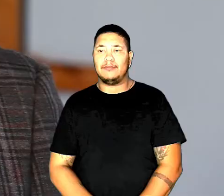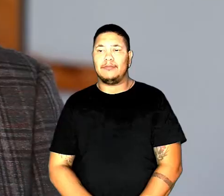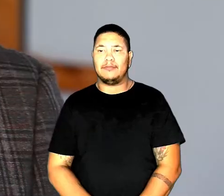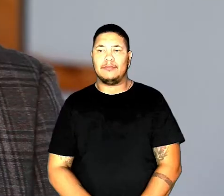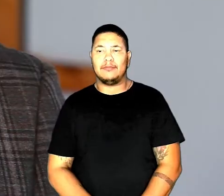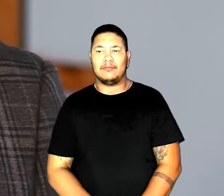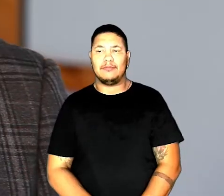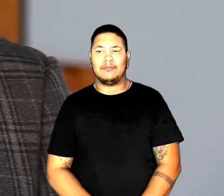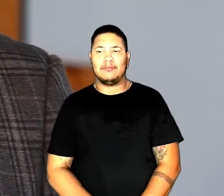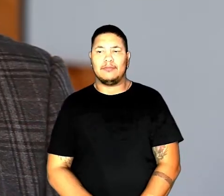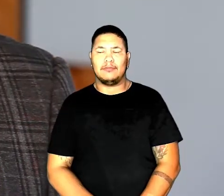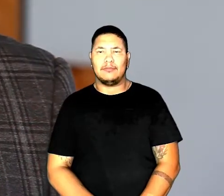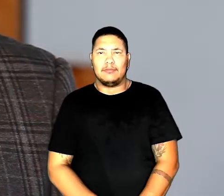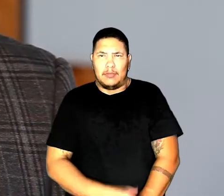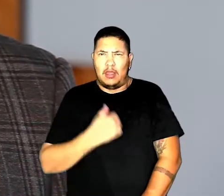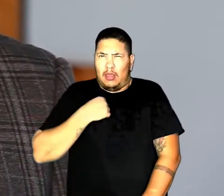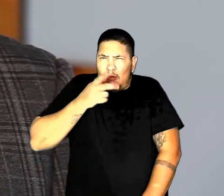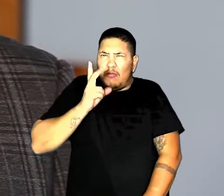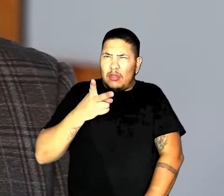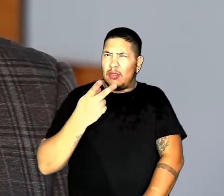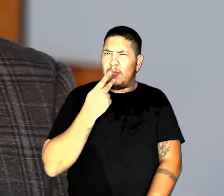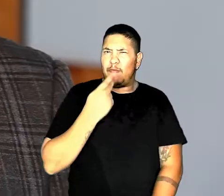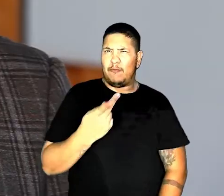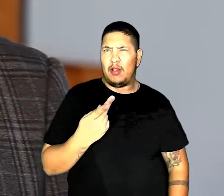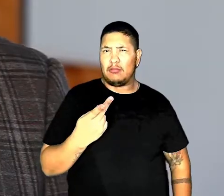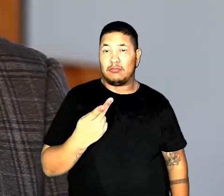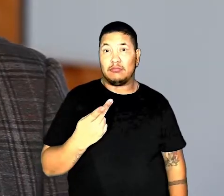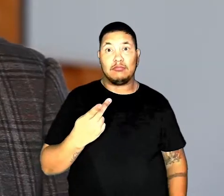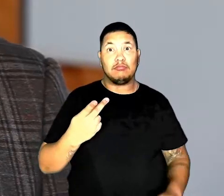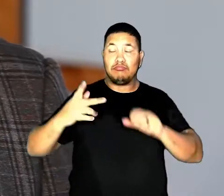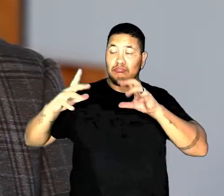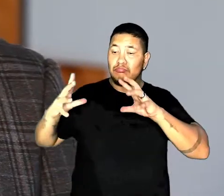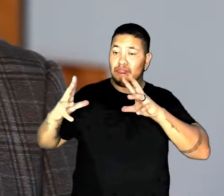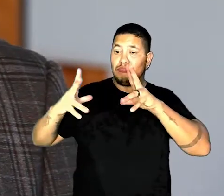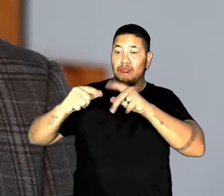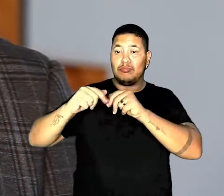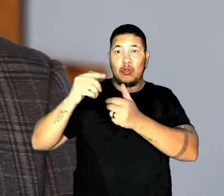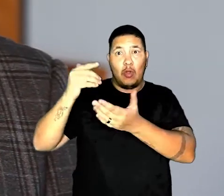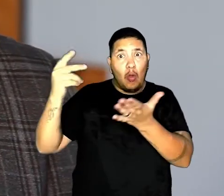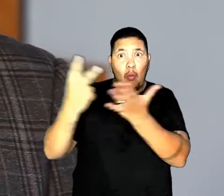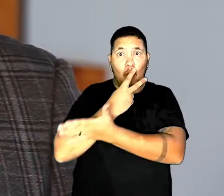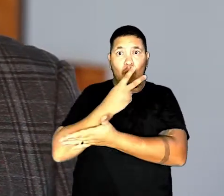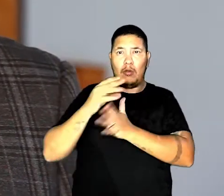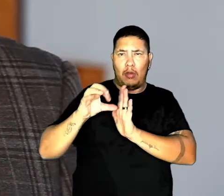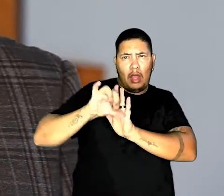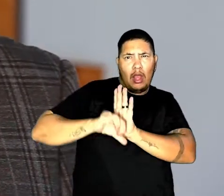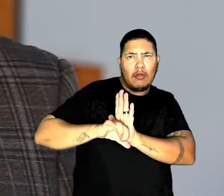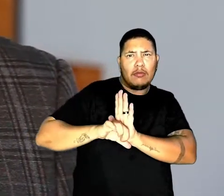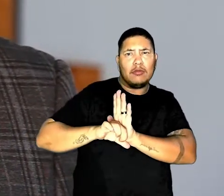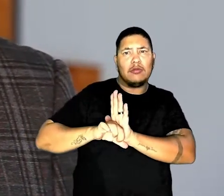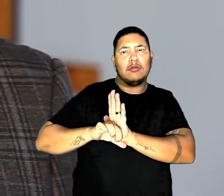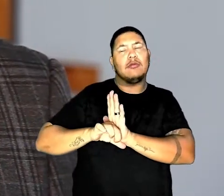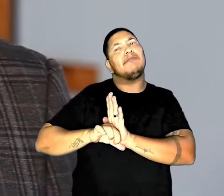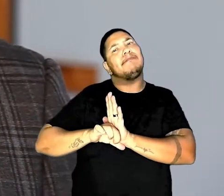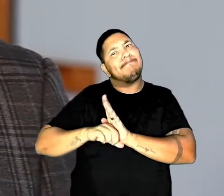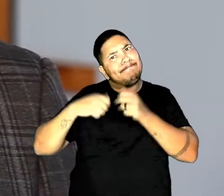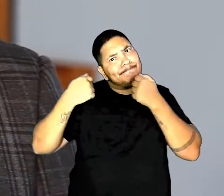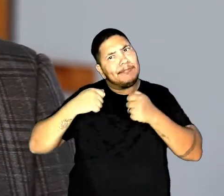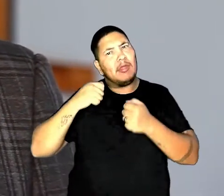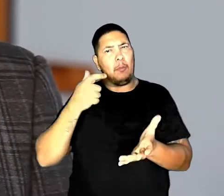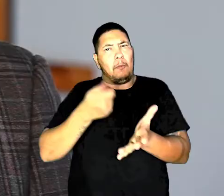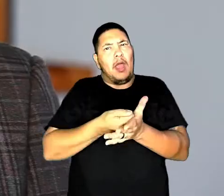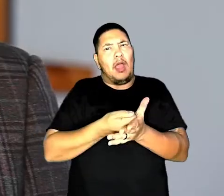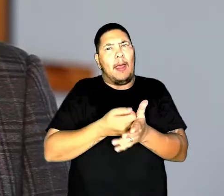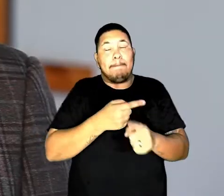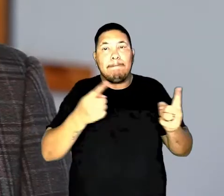inóspita. Eu sempre digo, todos que cometem algum tipo de crime